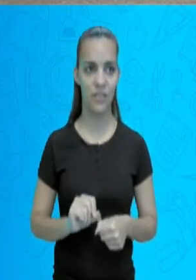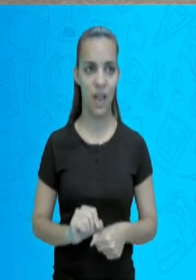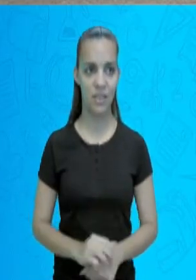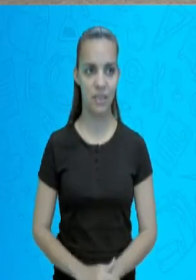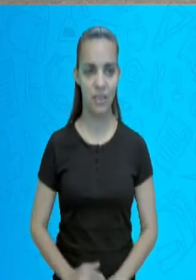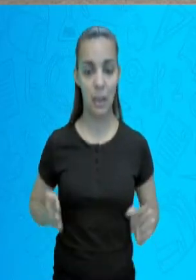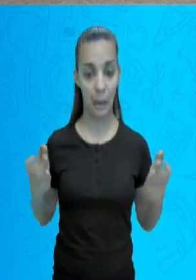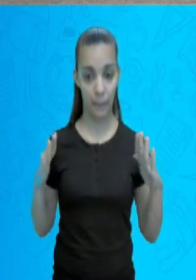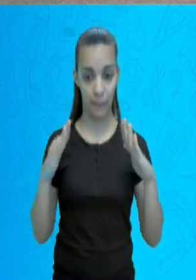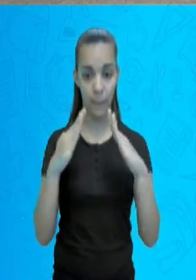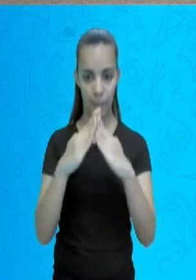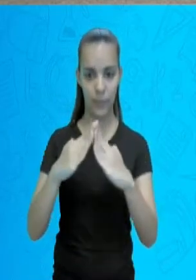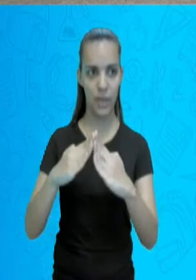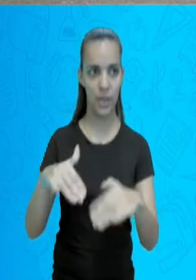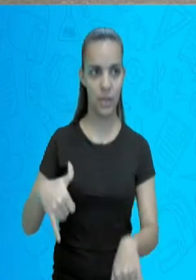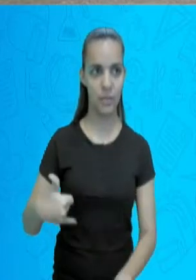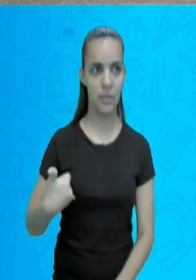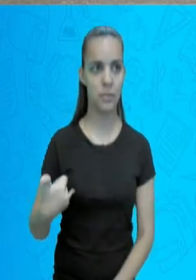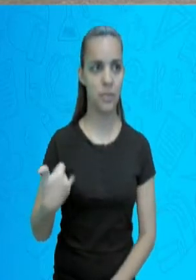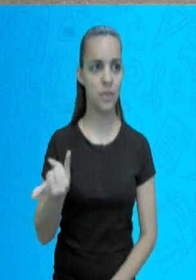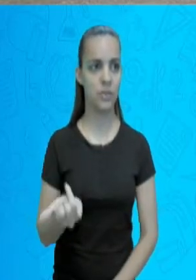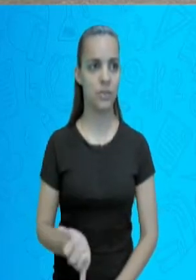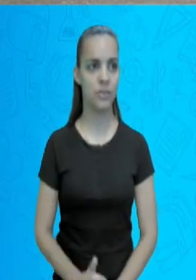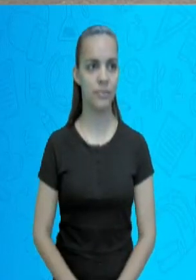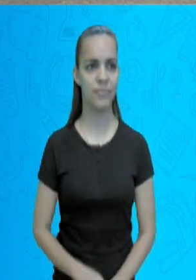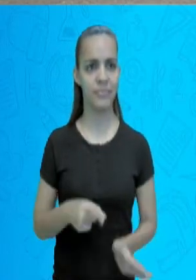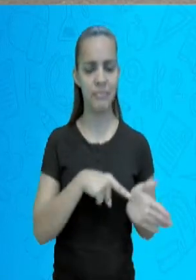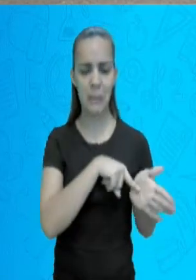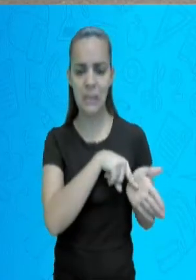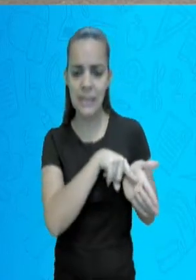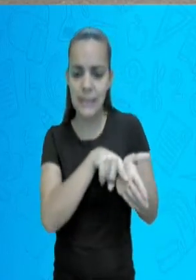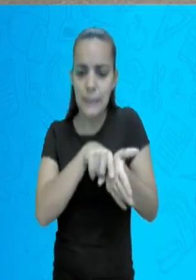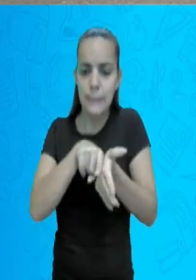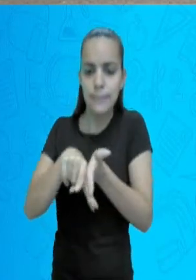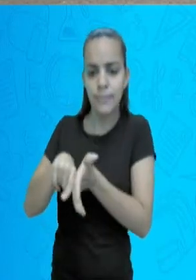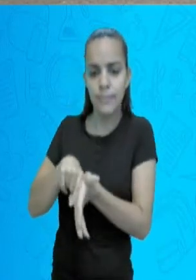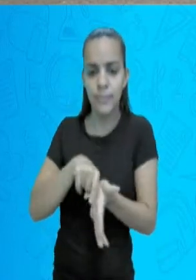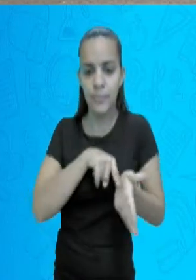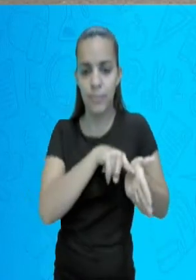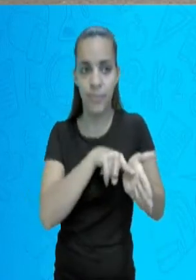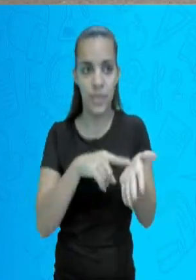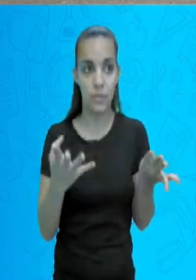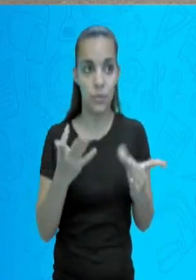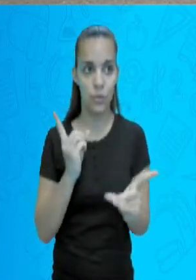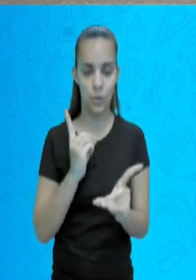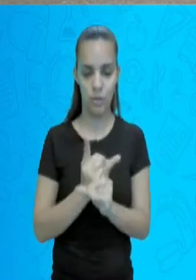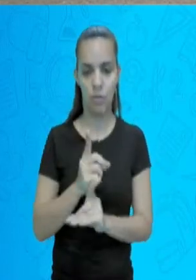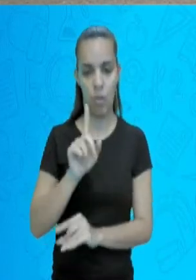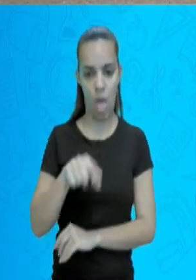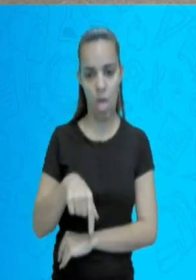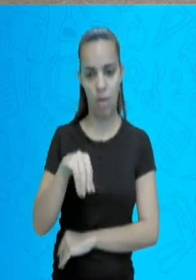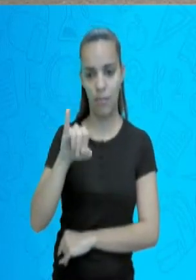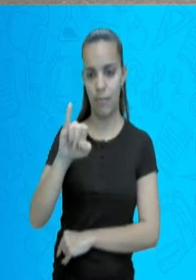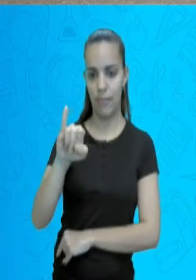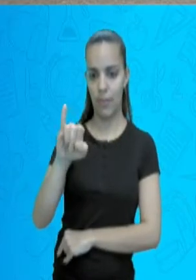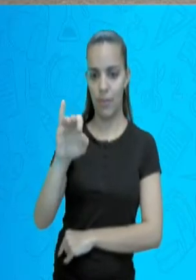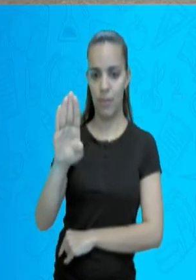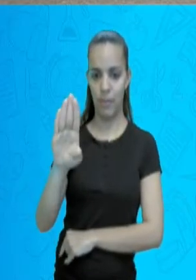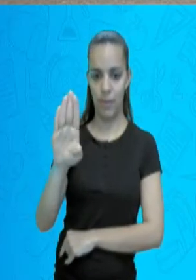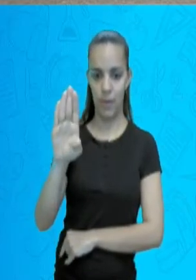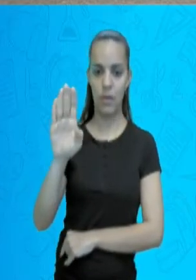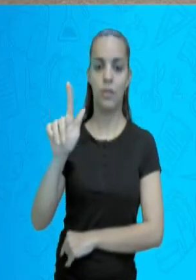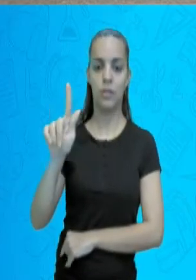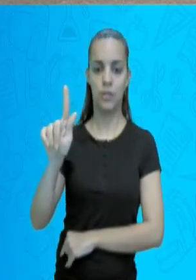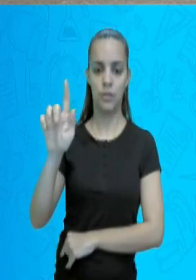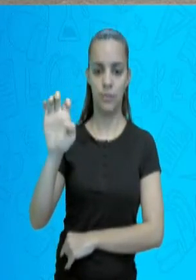essa pirâmide ou quem pesquisa? Eu falei no início, o IBGE. E o que